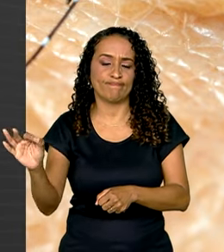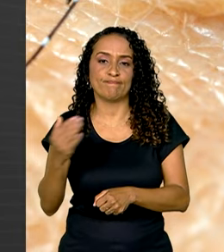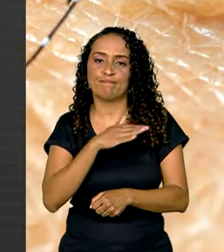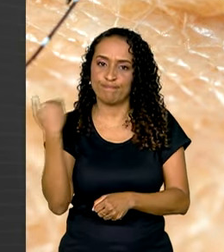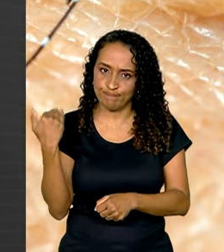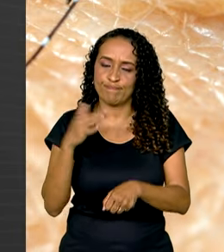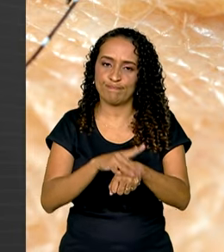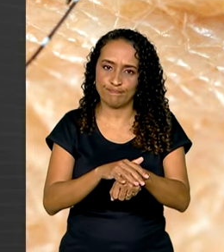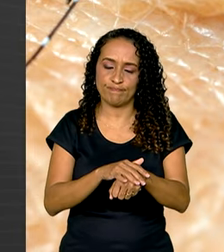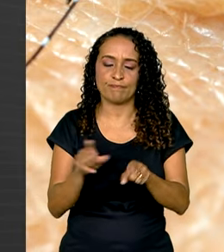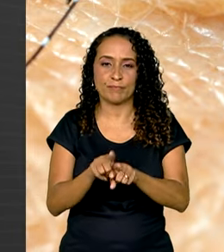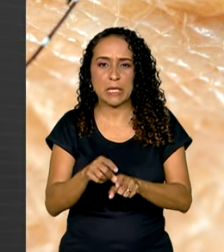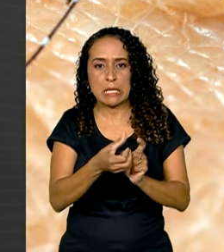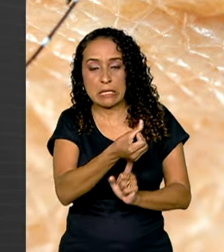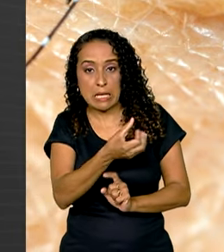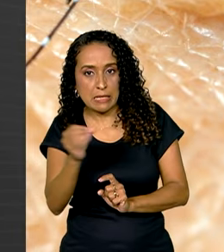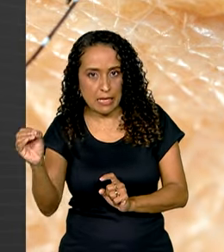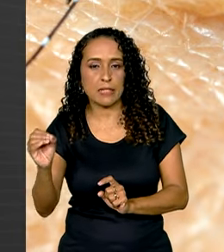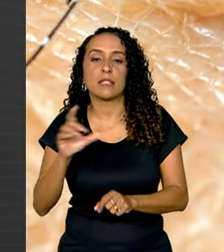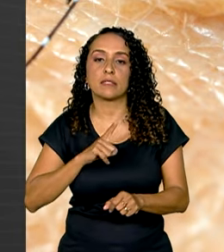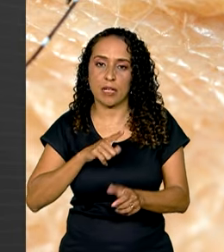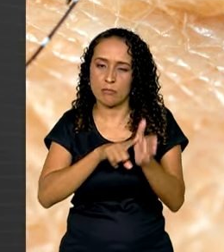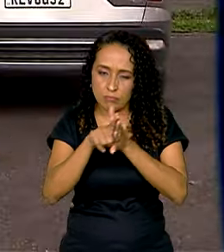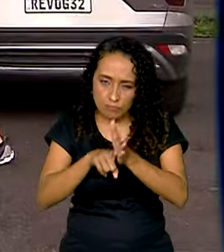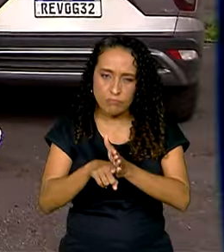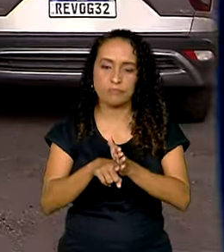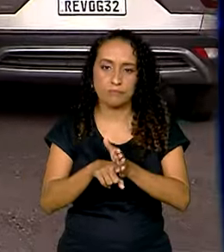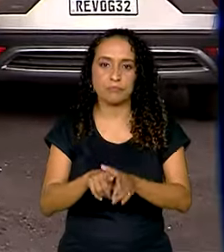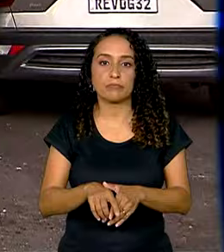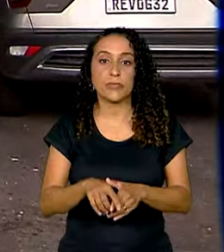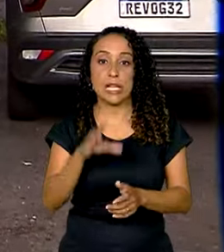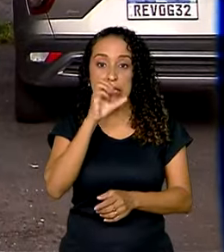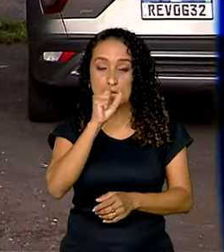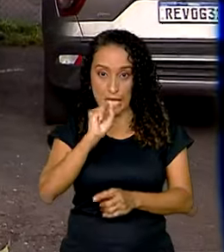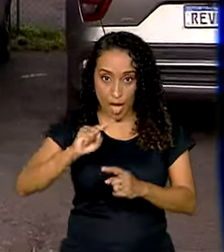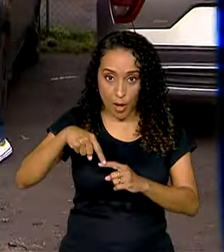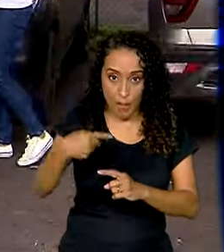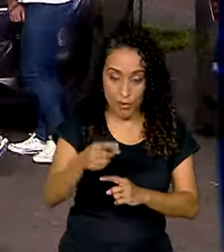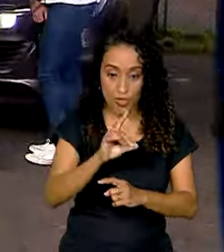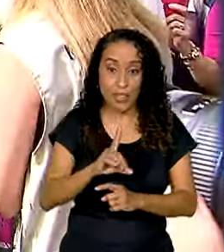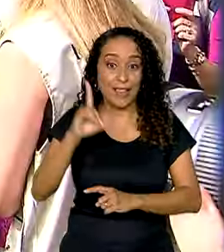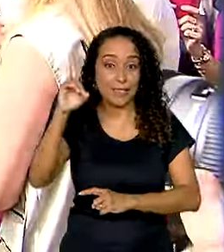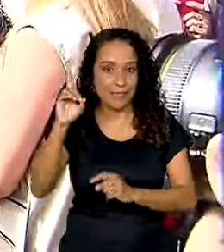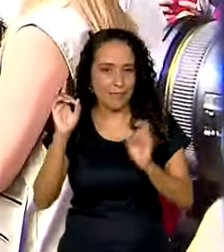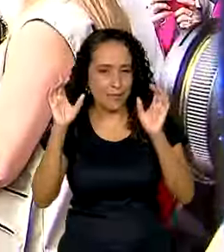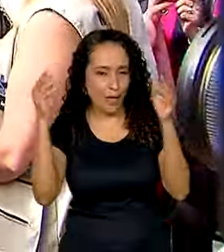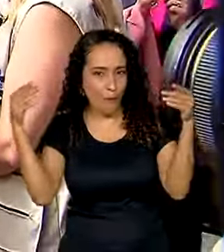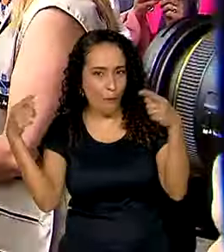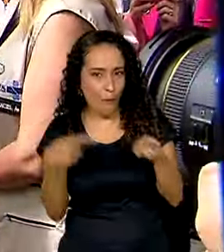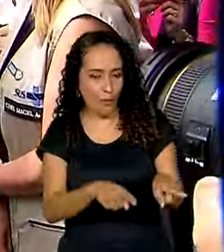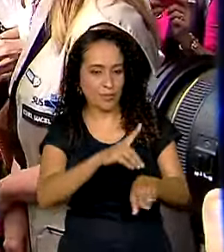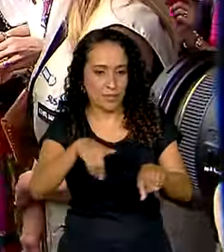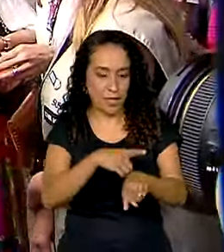pela doença e pelo menos 600 estão em investigação. Neste sábado, dia D contra a dengue, o Ministério da